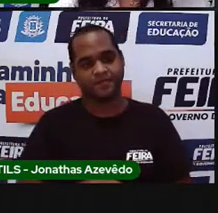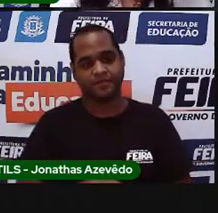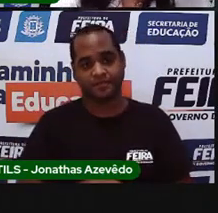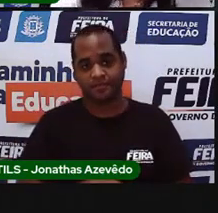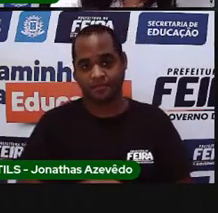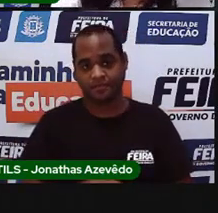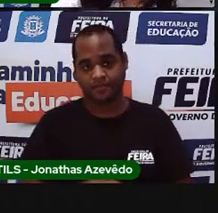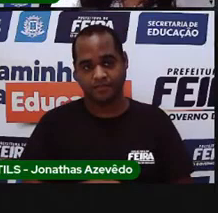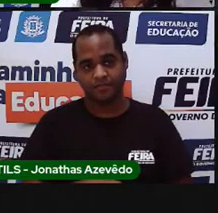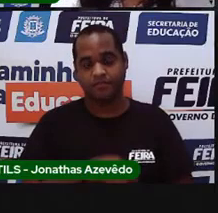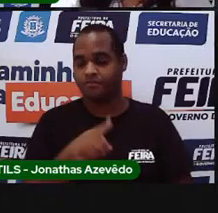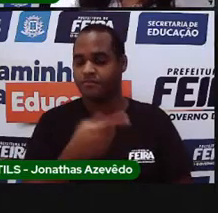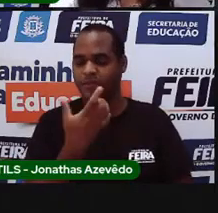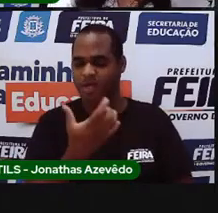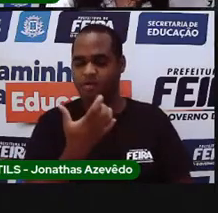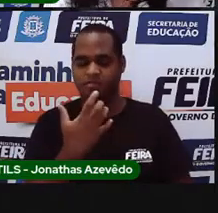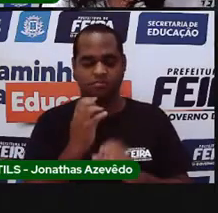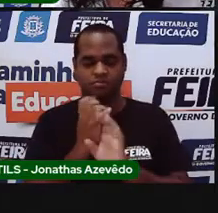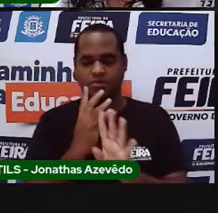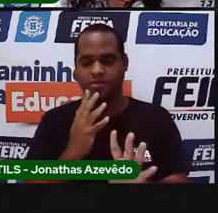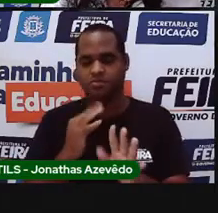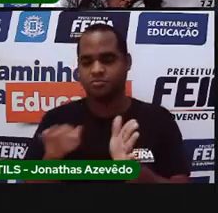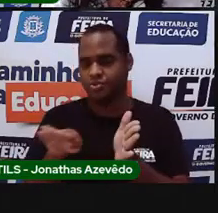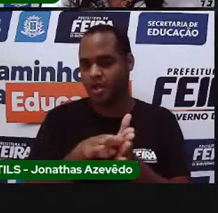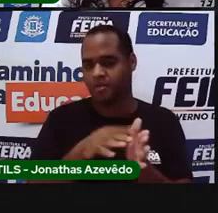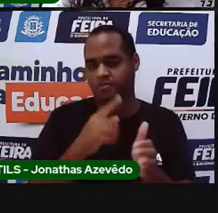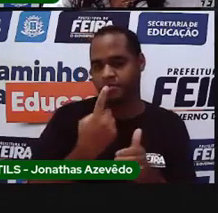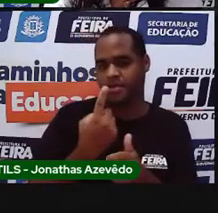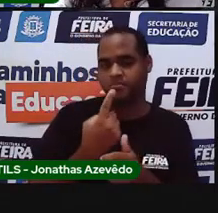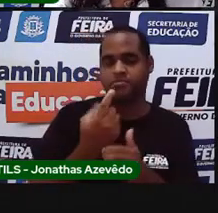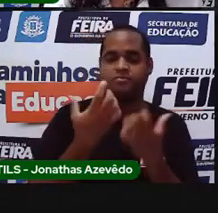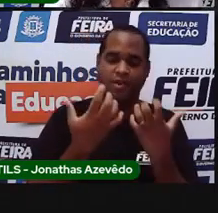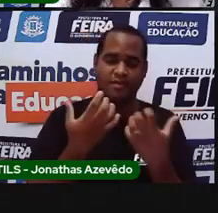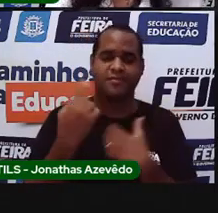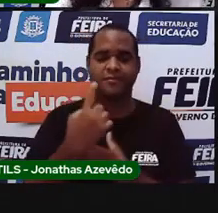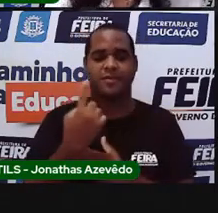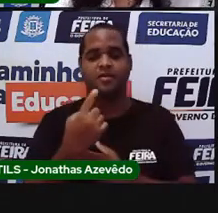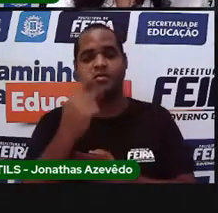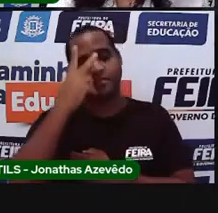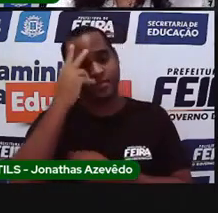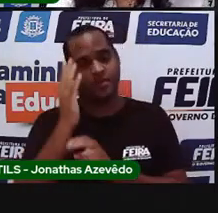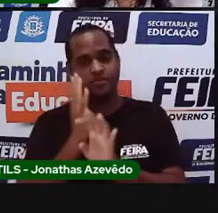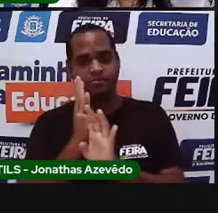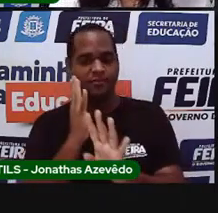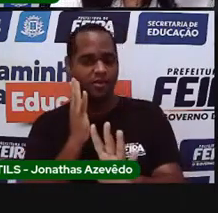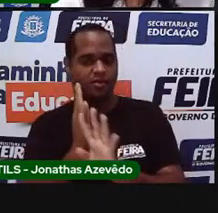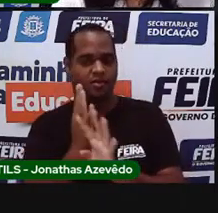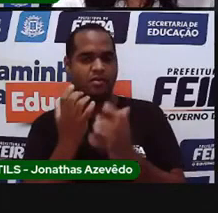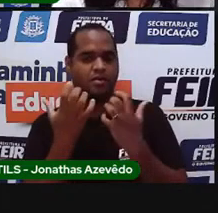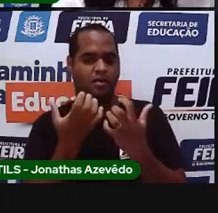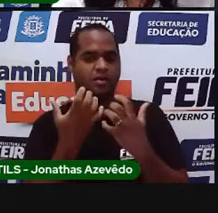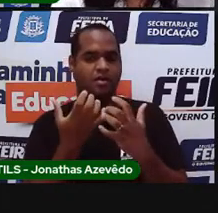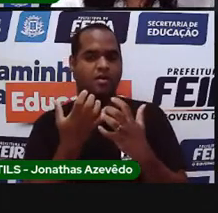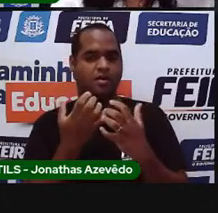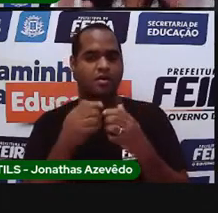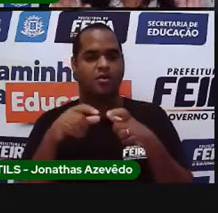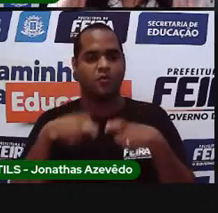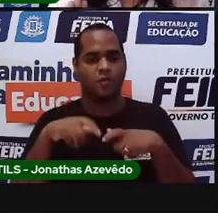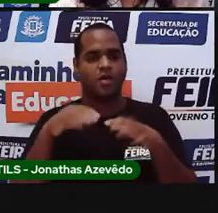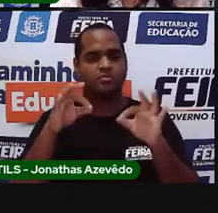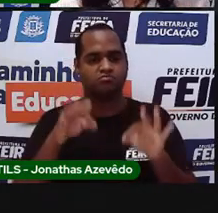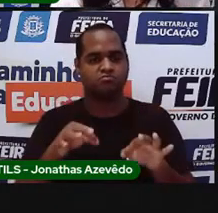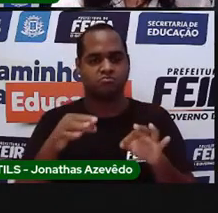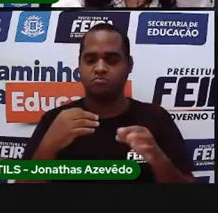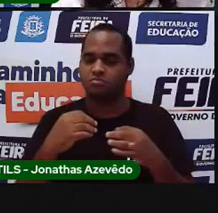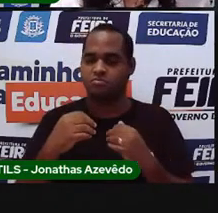gente quer ser atendido primeiro. Quando a gente está na fila, a gente quer que o nosso lugar ali,